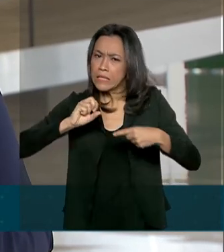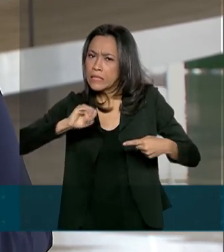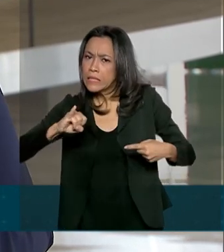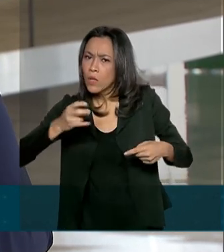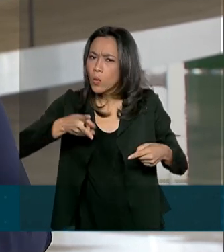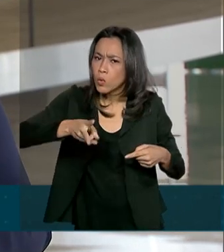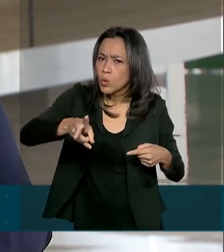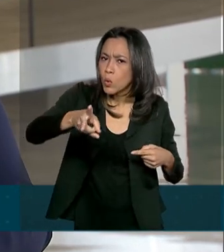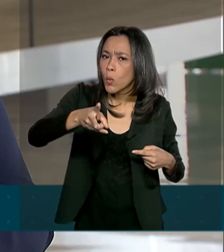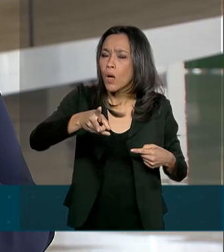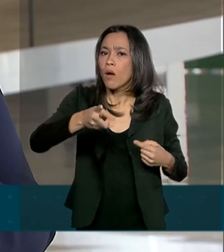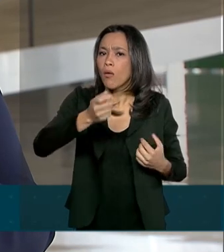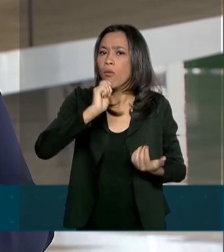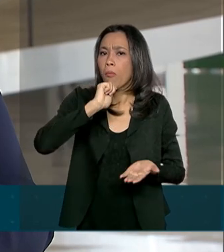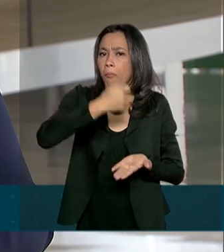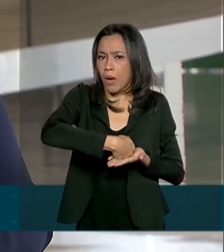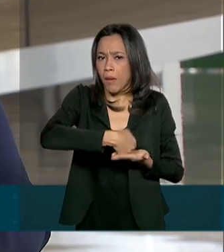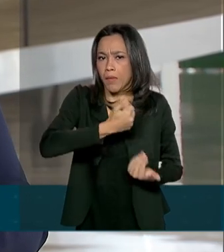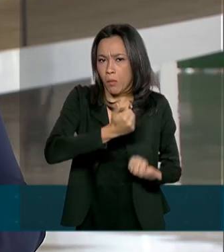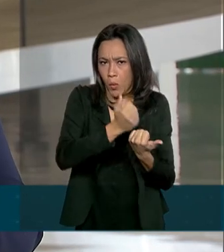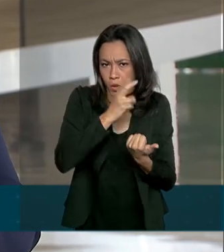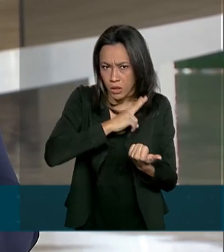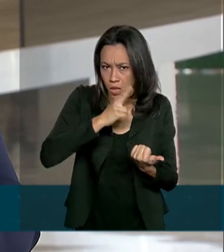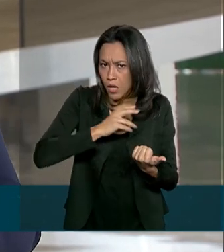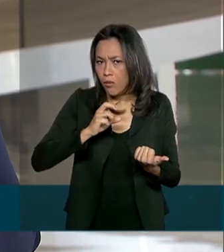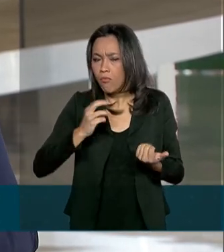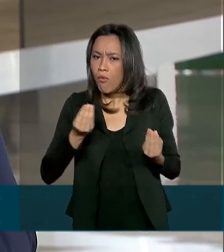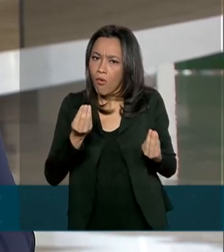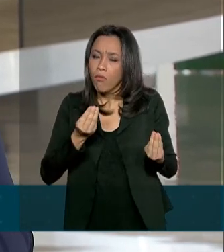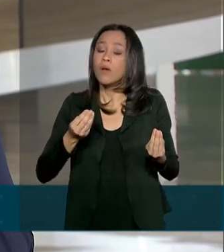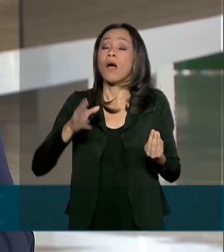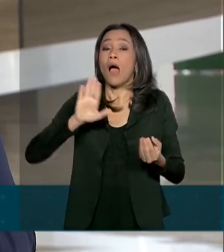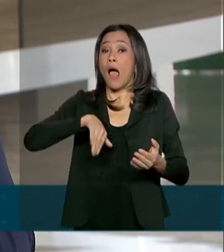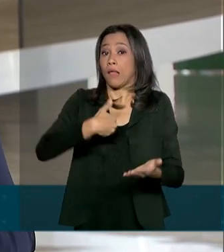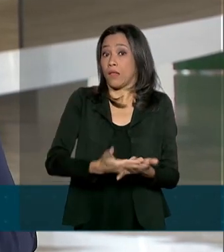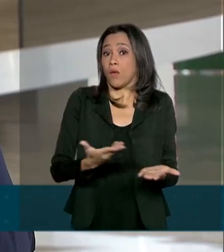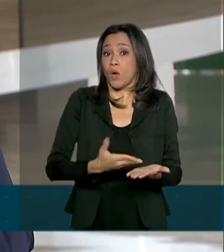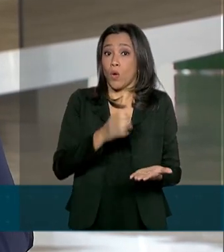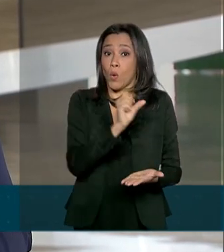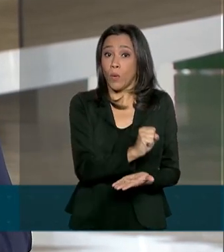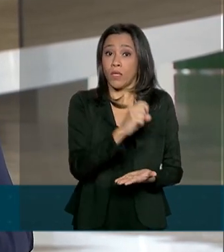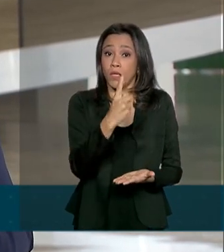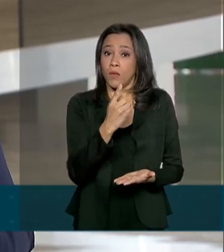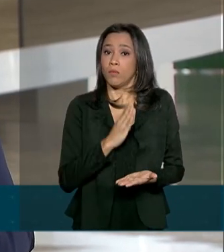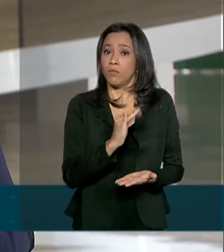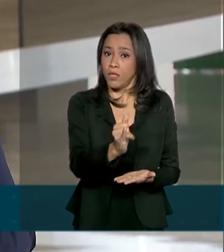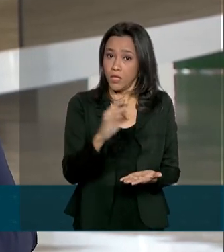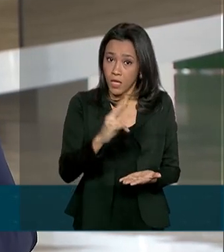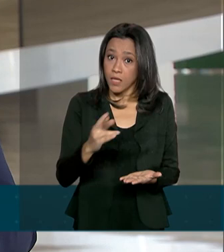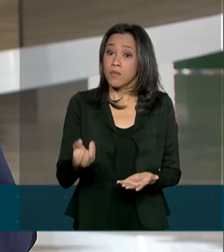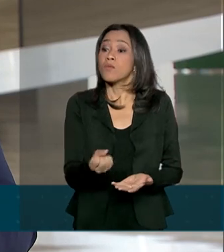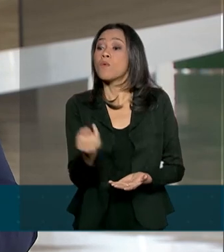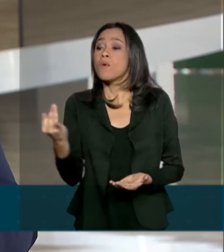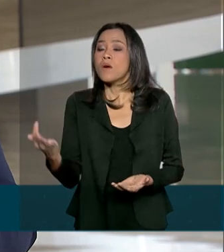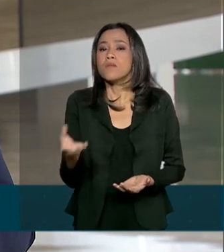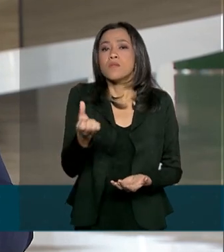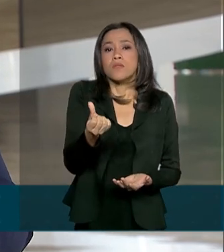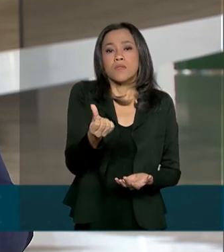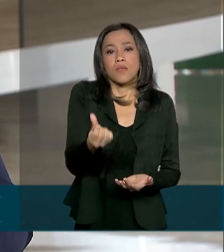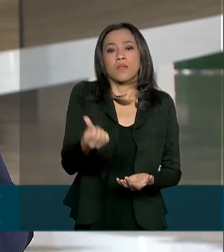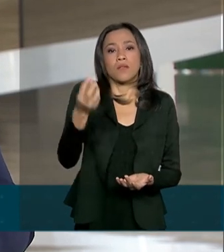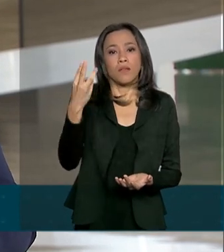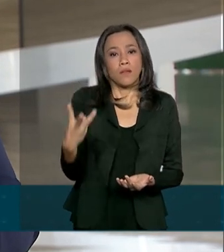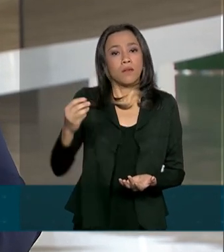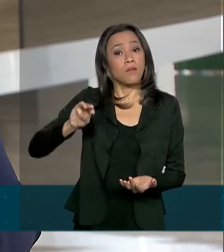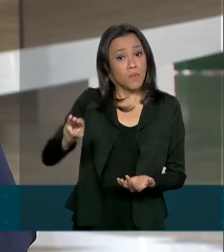parcelas desse tipo. Até agora foram repassados mais de R 81 bilhões para 63 milhões de brasileiros